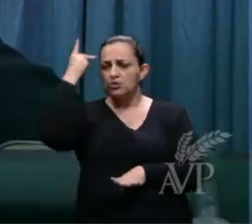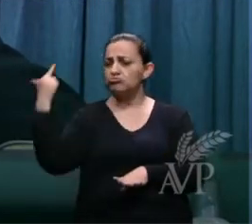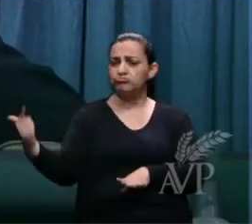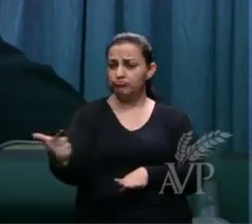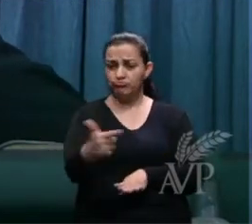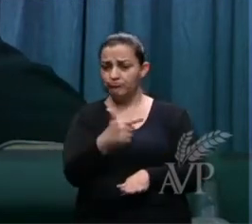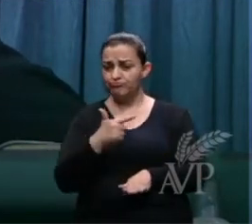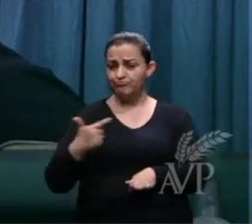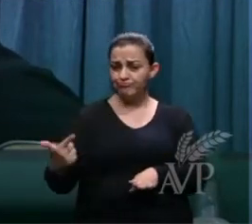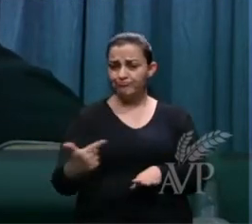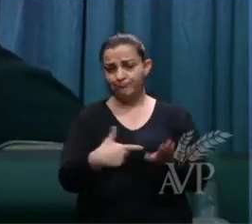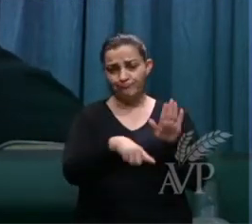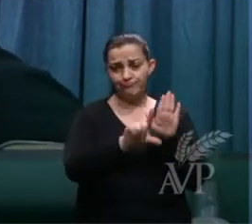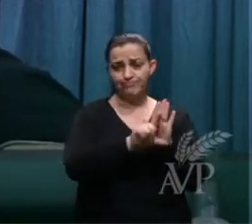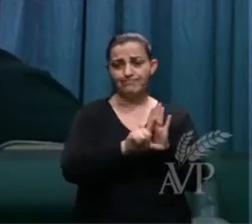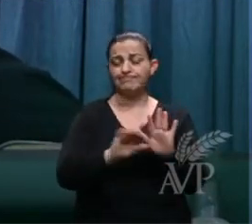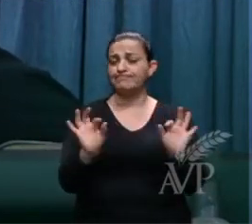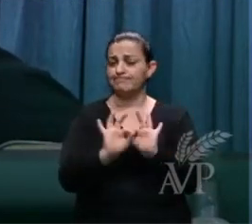nem graça,